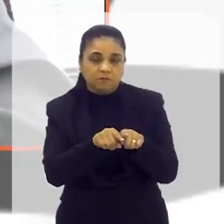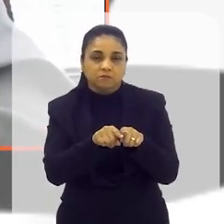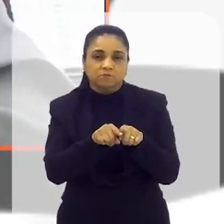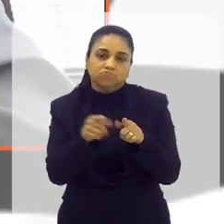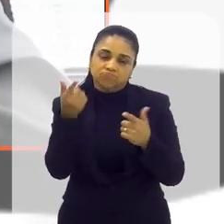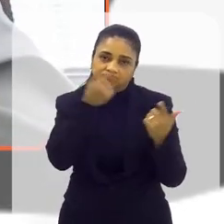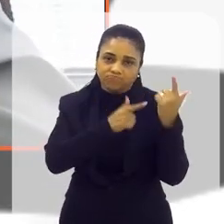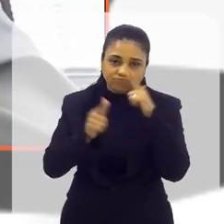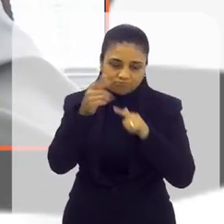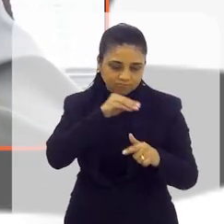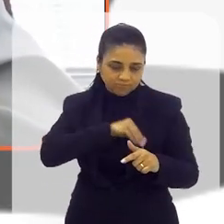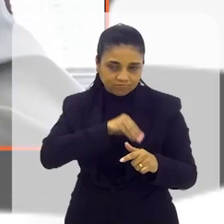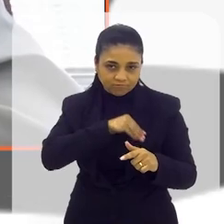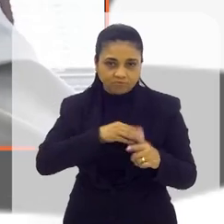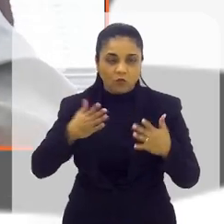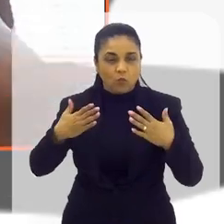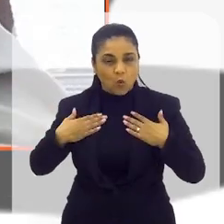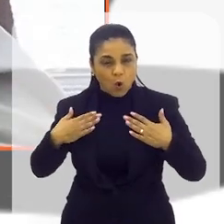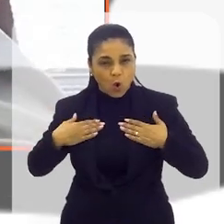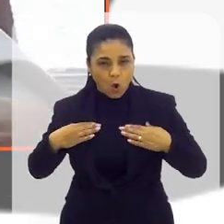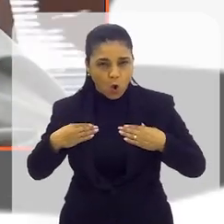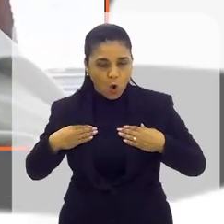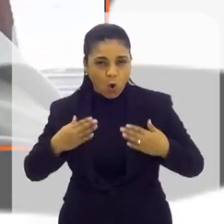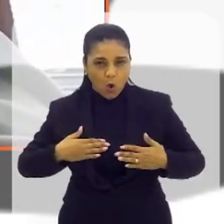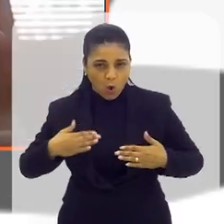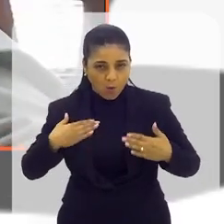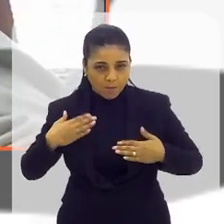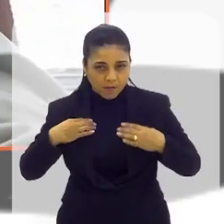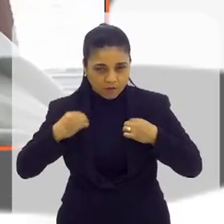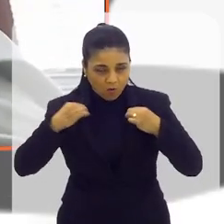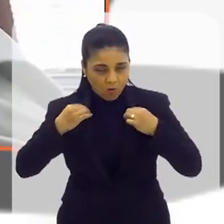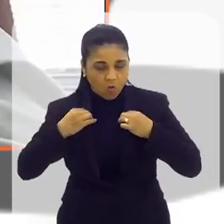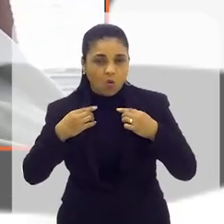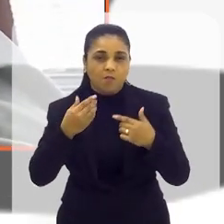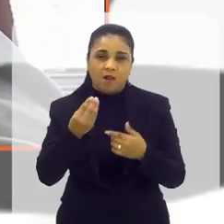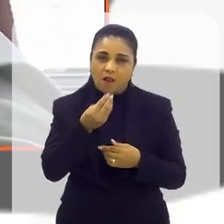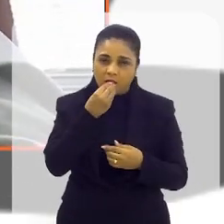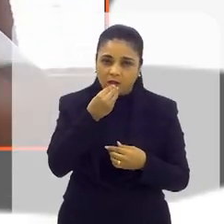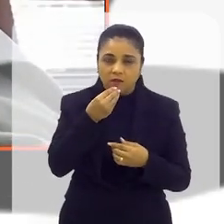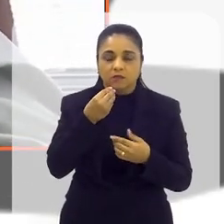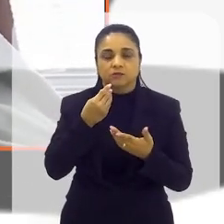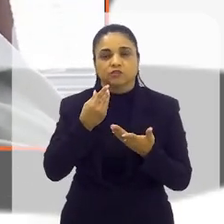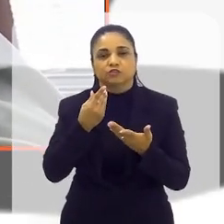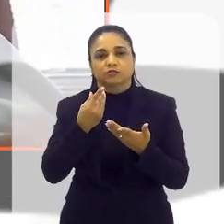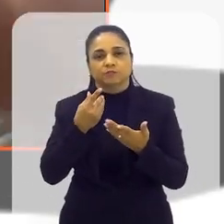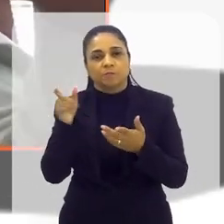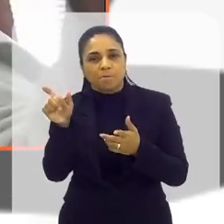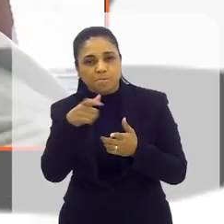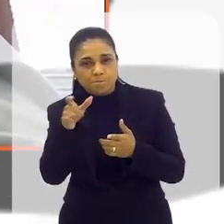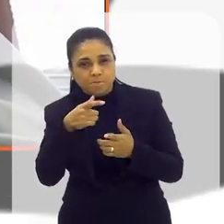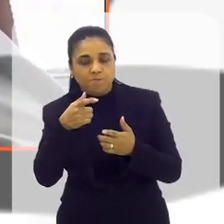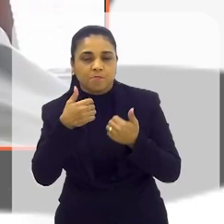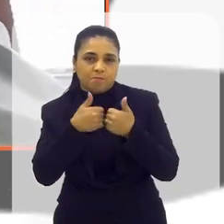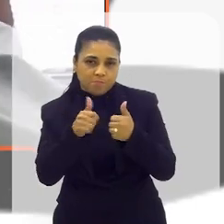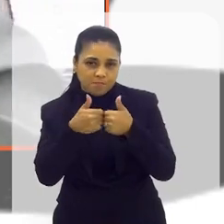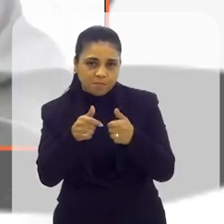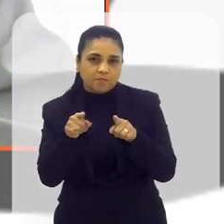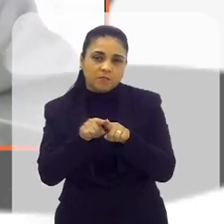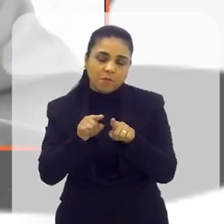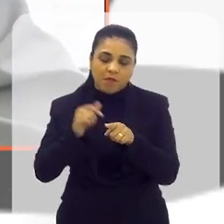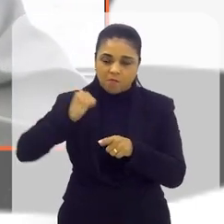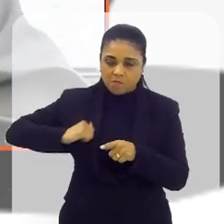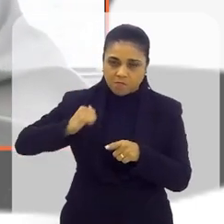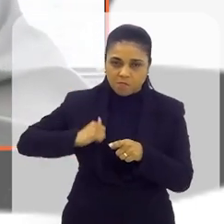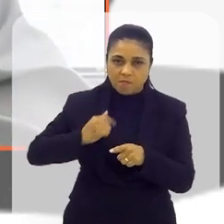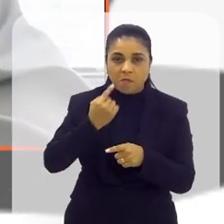e conseguem ter um ganho, além de ter uniforme, lanche, passagem, ainda recebe uma